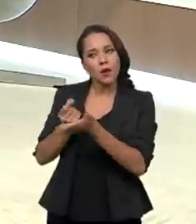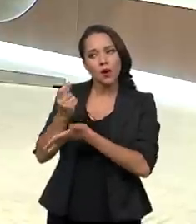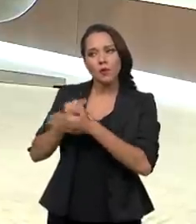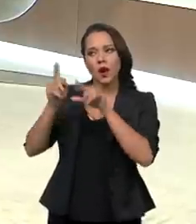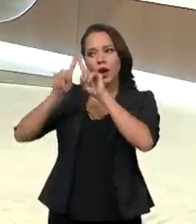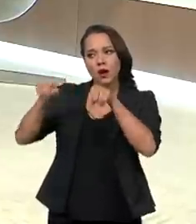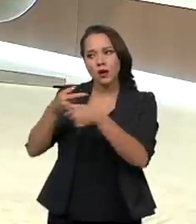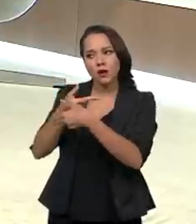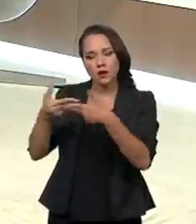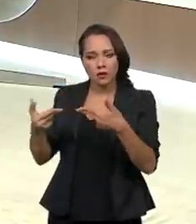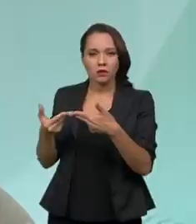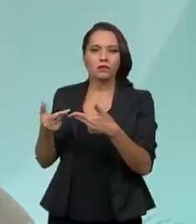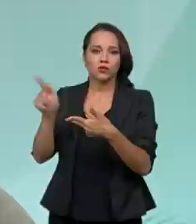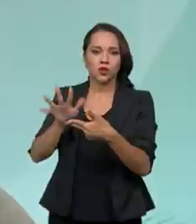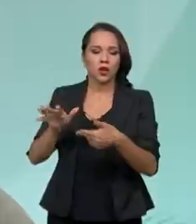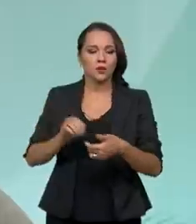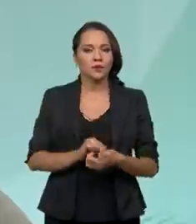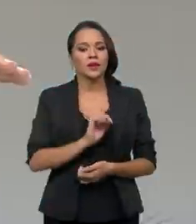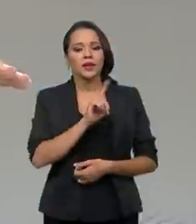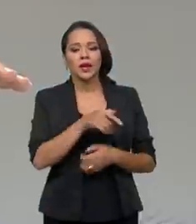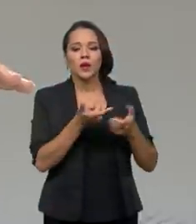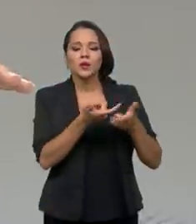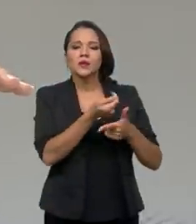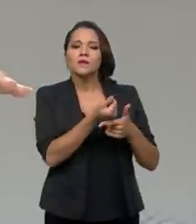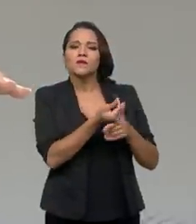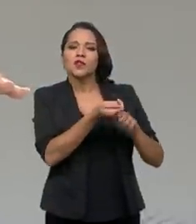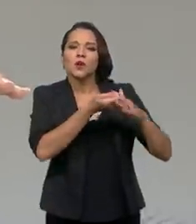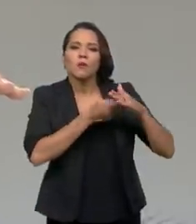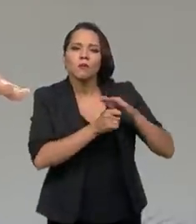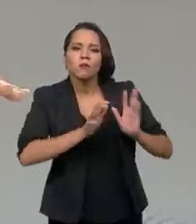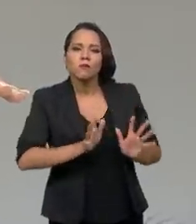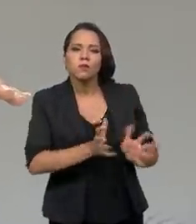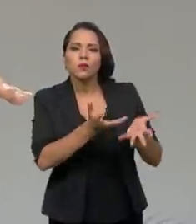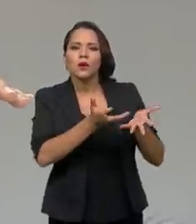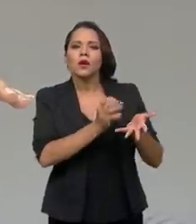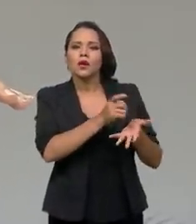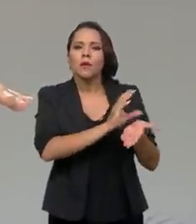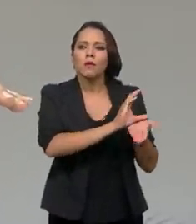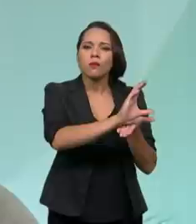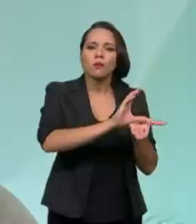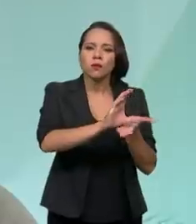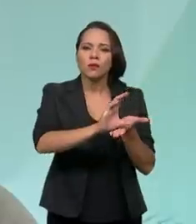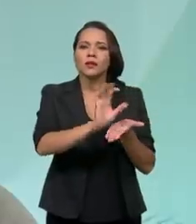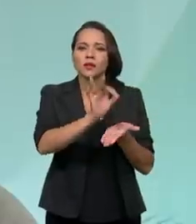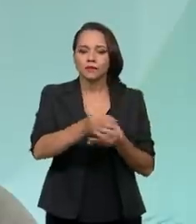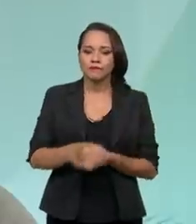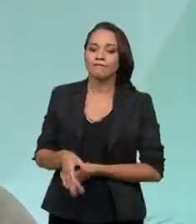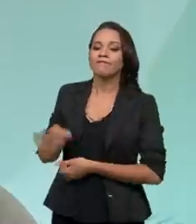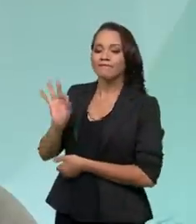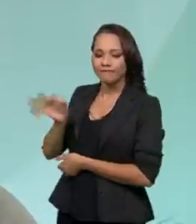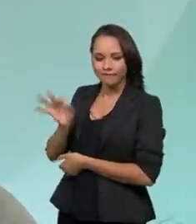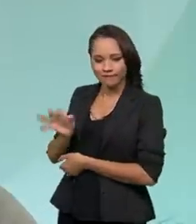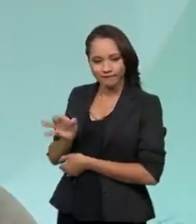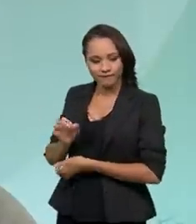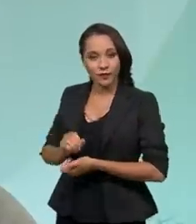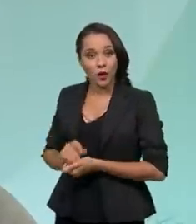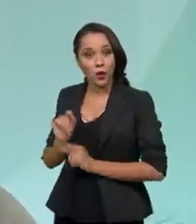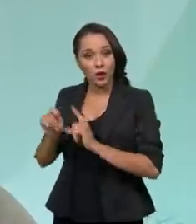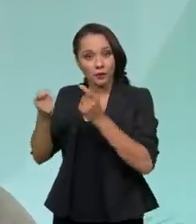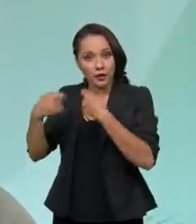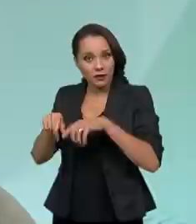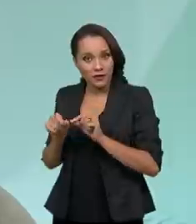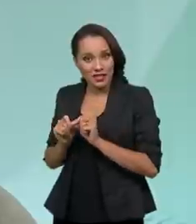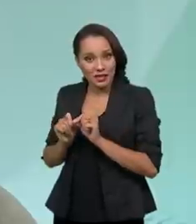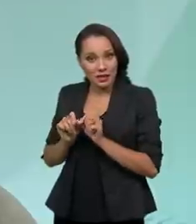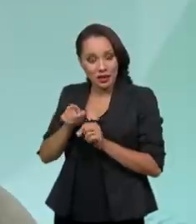equipamentos de uma maneira geral. Que são onde esses investimentos, eles acabam incidindo. Perfeitamente. Então, o que nós temos que fazer